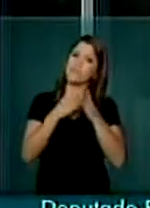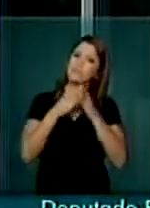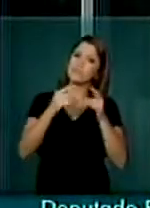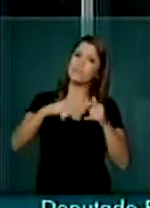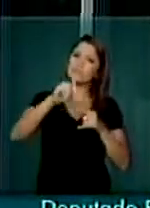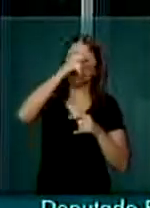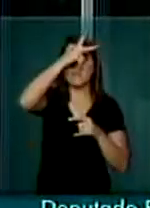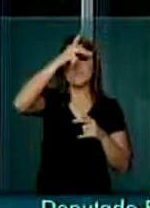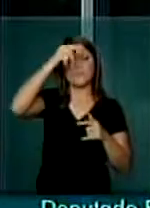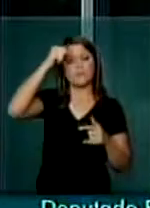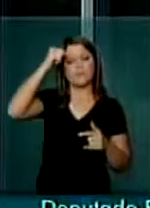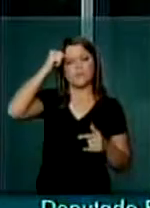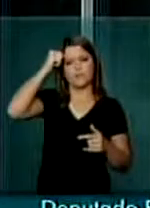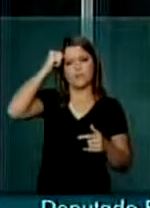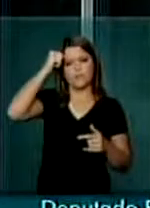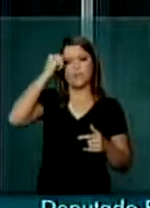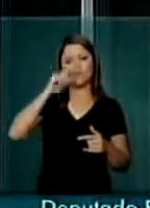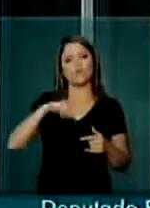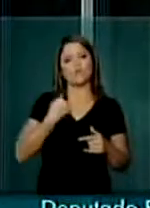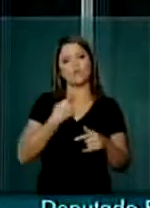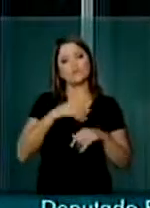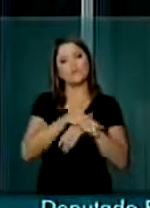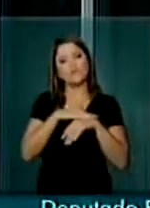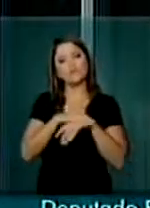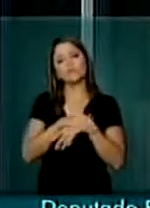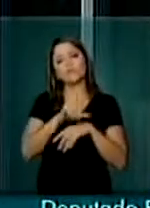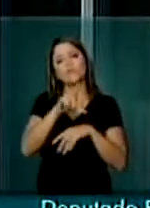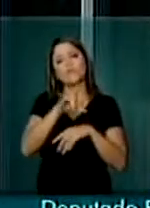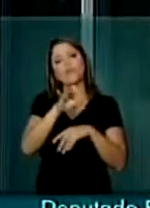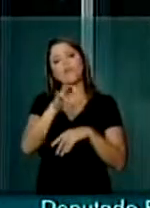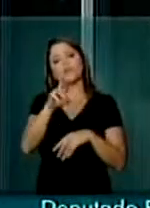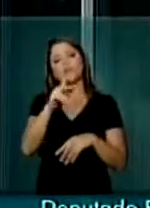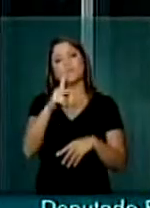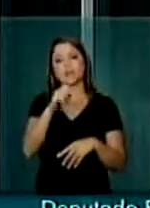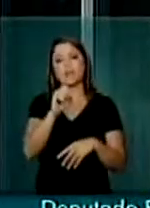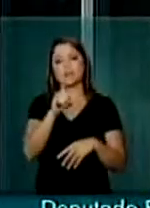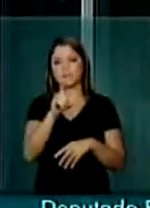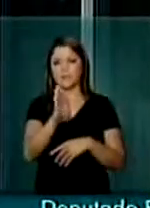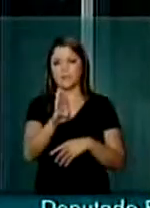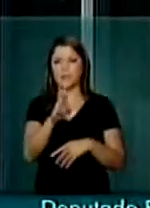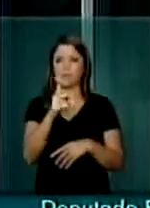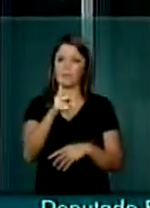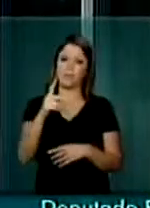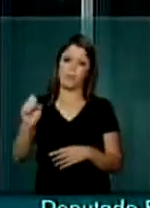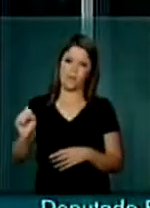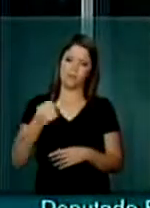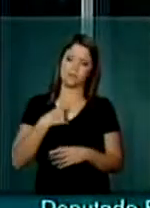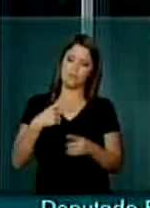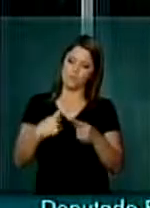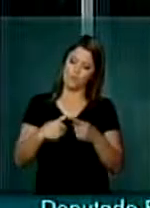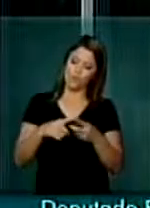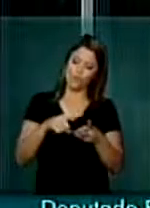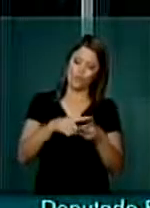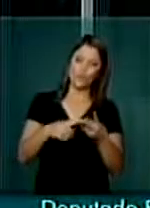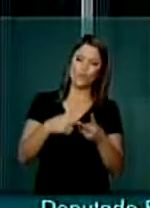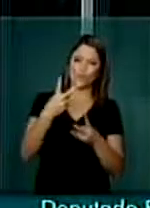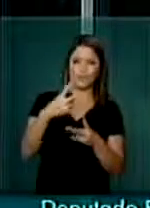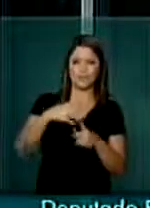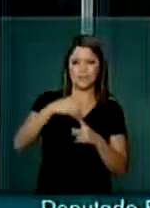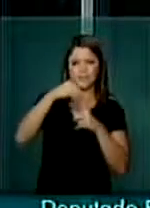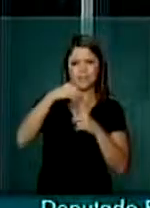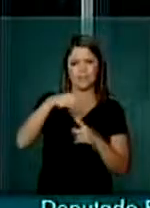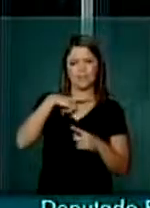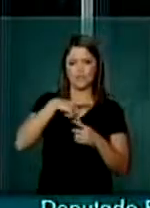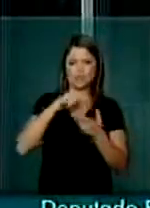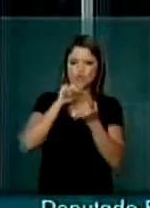dos prefeitos e conversando com o líder do PSDB, com o líder PPS, que foram os dois líderes que,